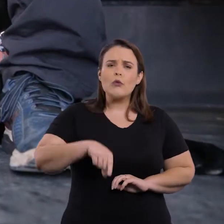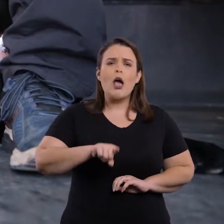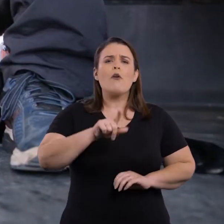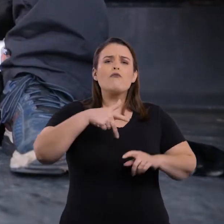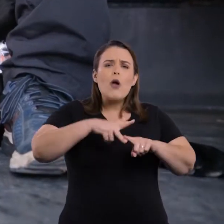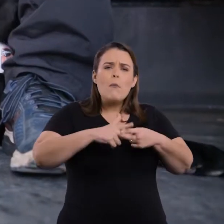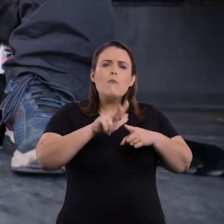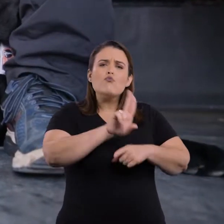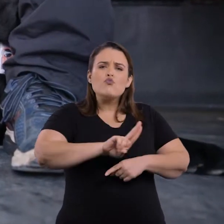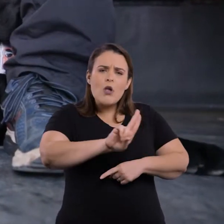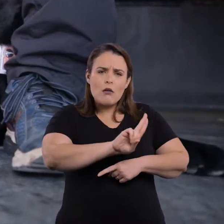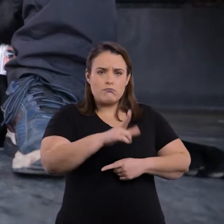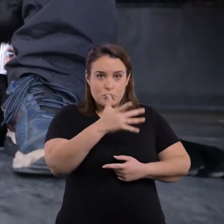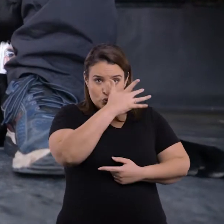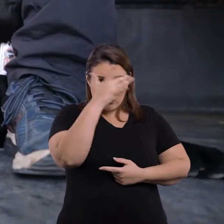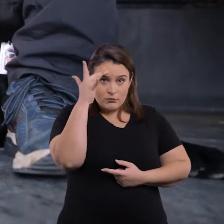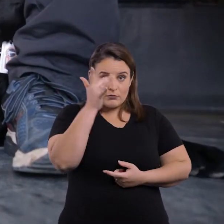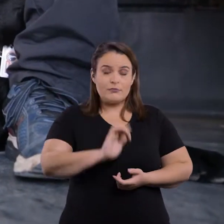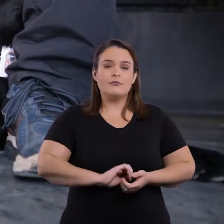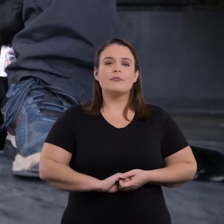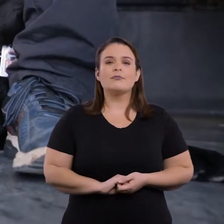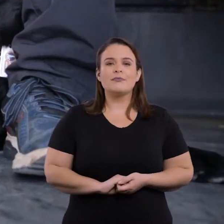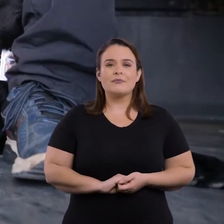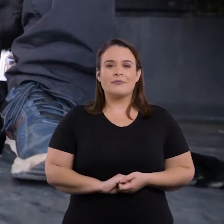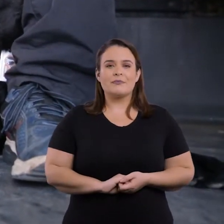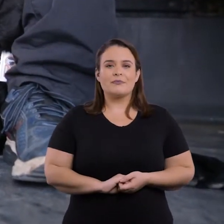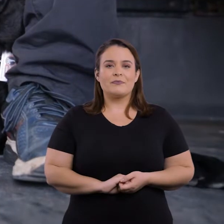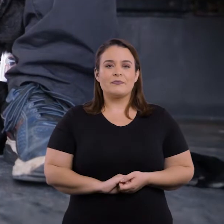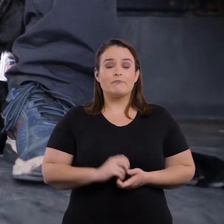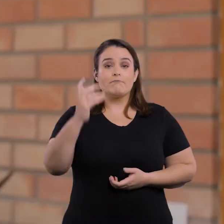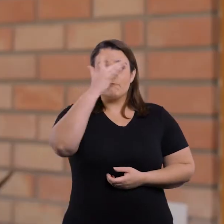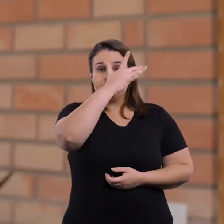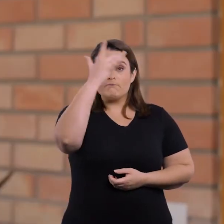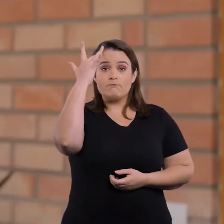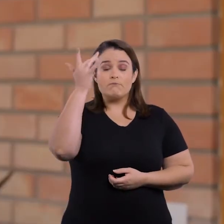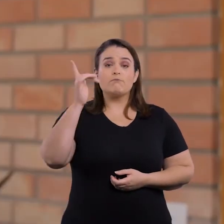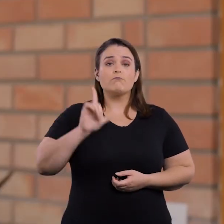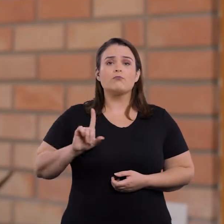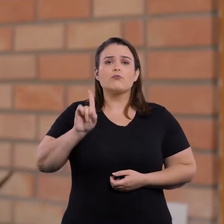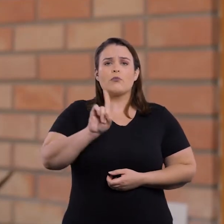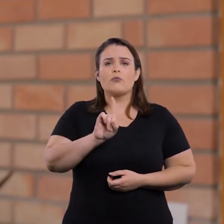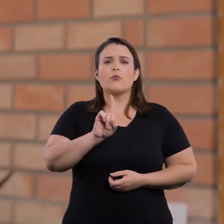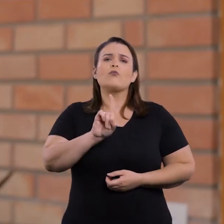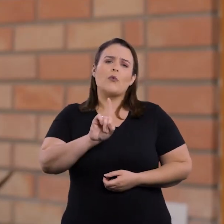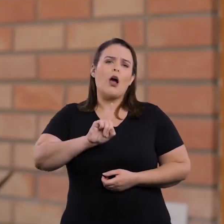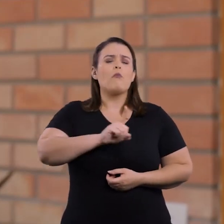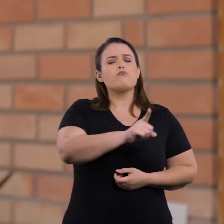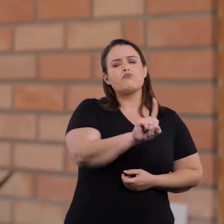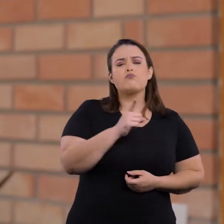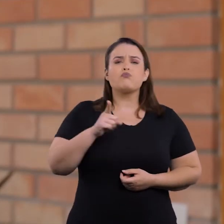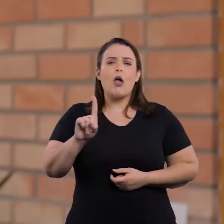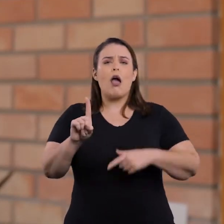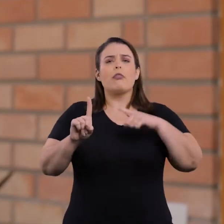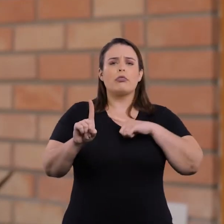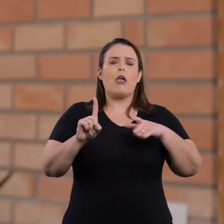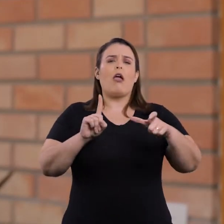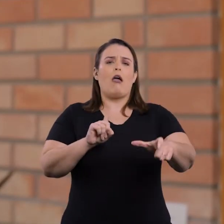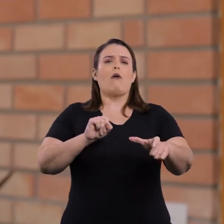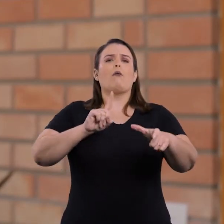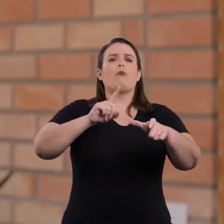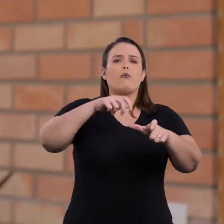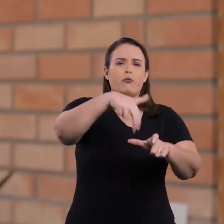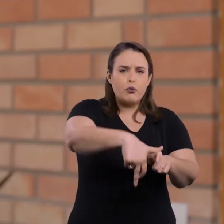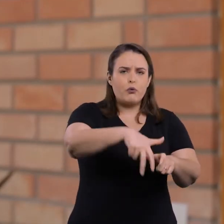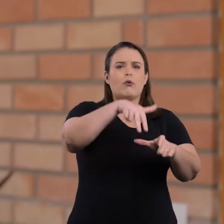ferramenta na mão da pessoa. Jorge Thomas Harrison, instrutor de cão-guia, Instituto Magnus. pessoa vai andar de um ponto A ao ponto B, vai ter buraco, vai ter